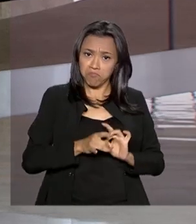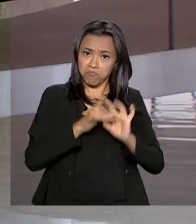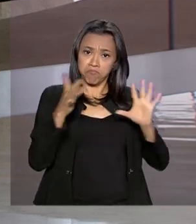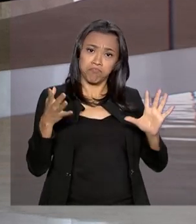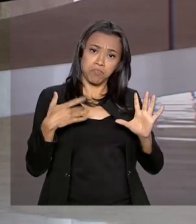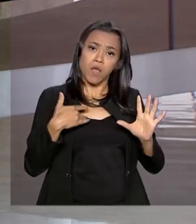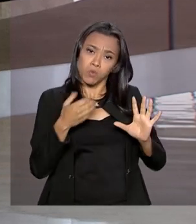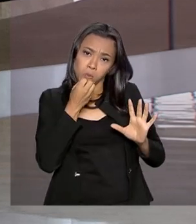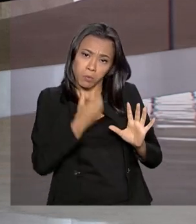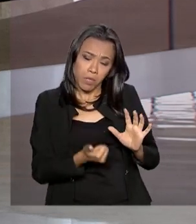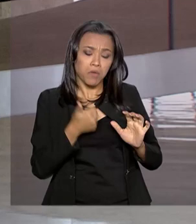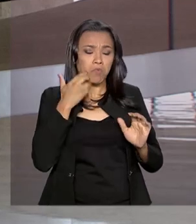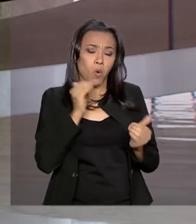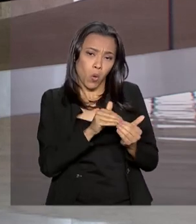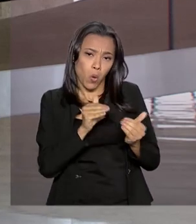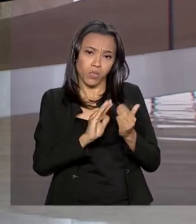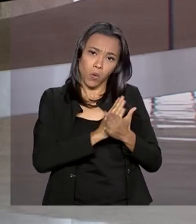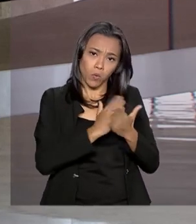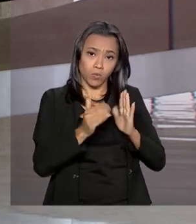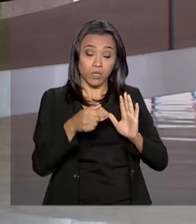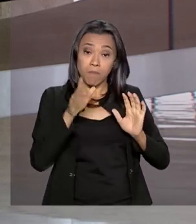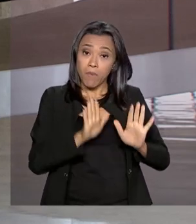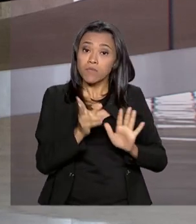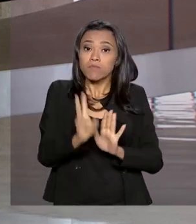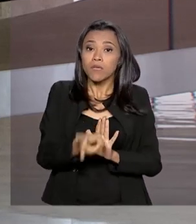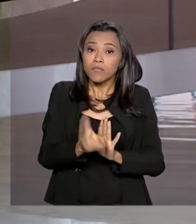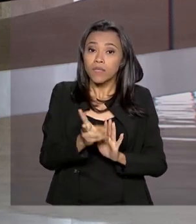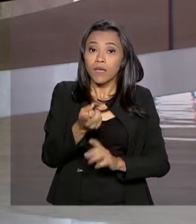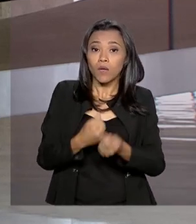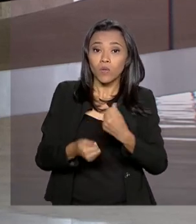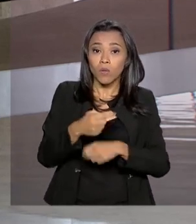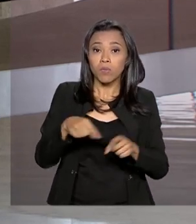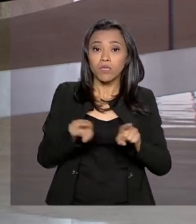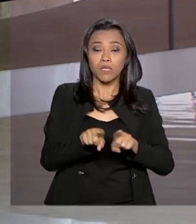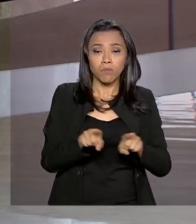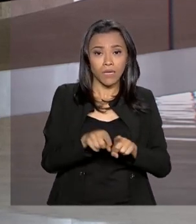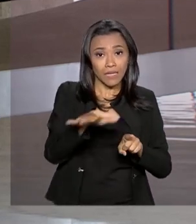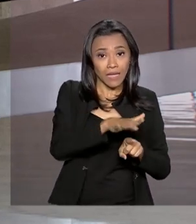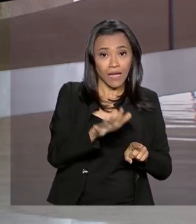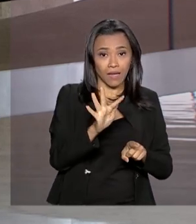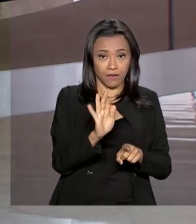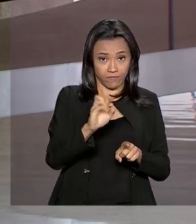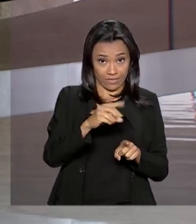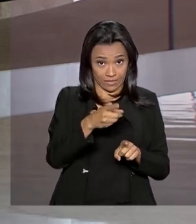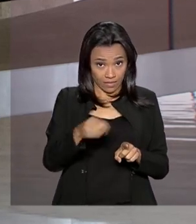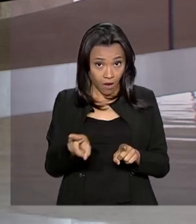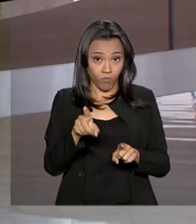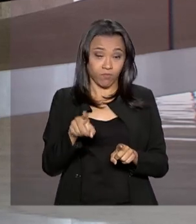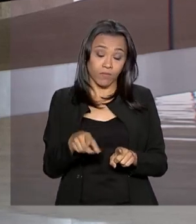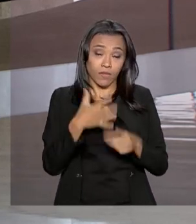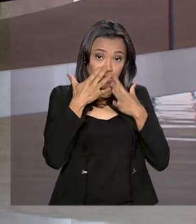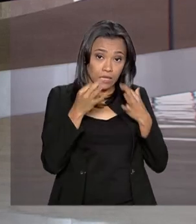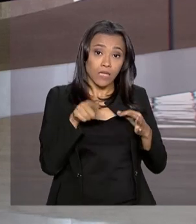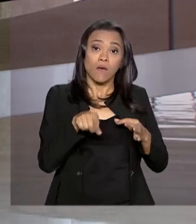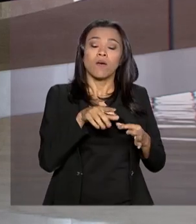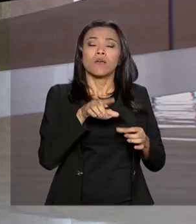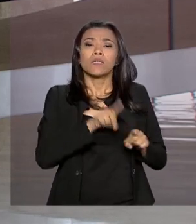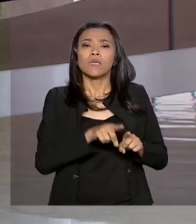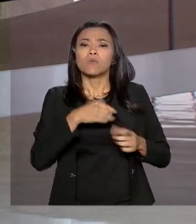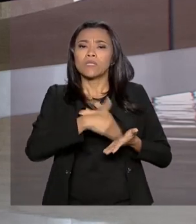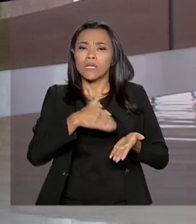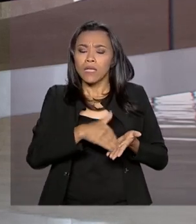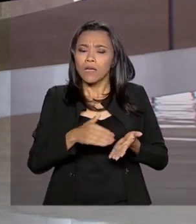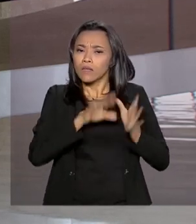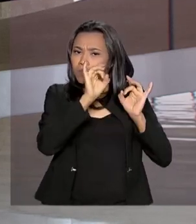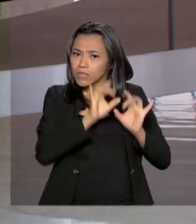ceder em alguns pontos, desde que se mantenha a economia prevista e também o impacto fiscal. A expectativa é que o secretário especial da